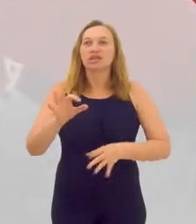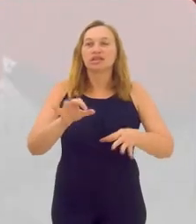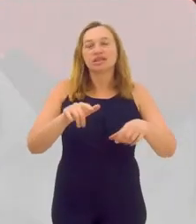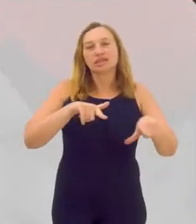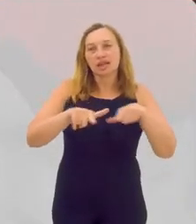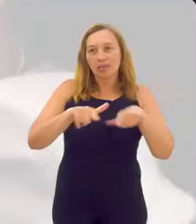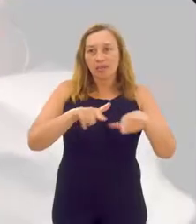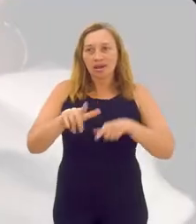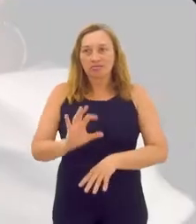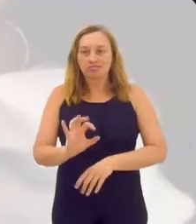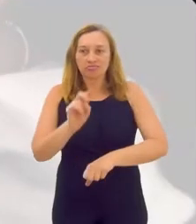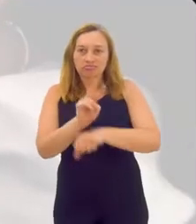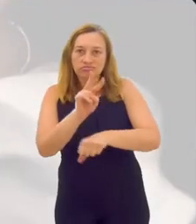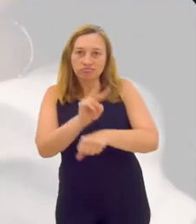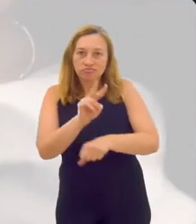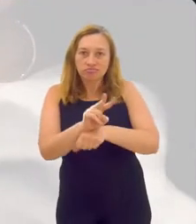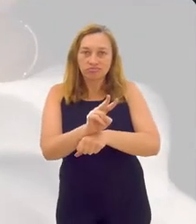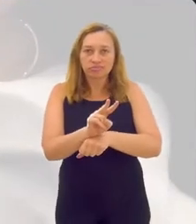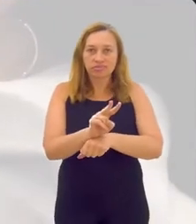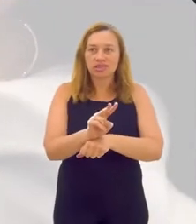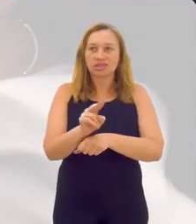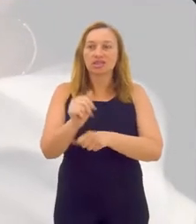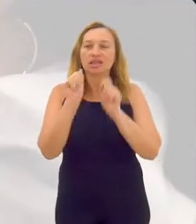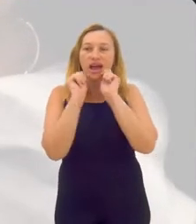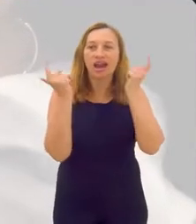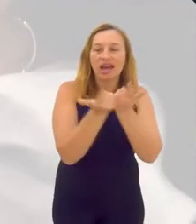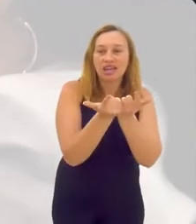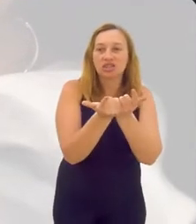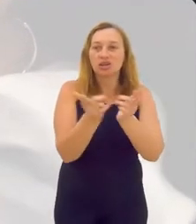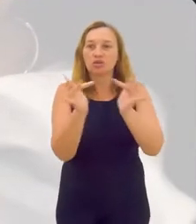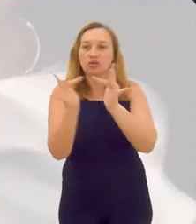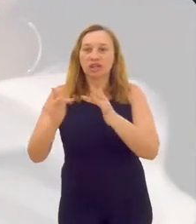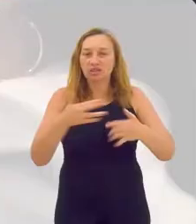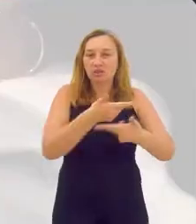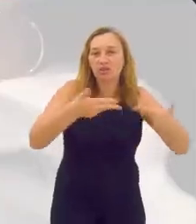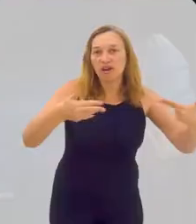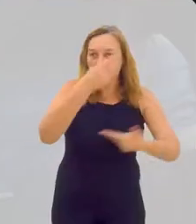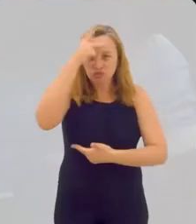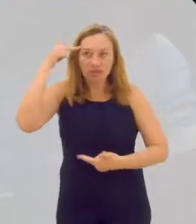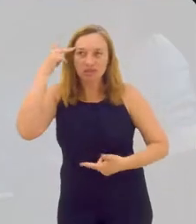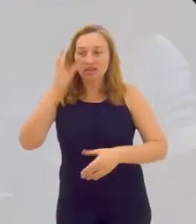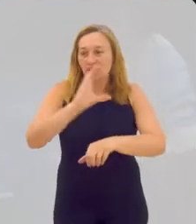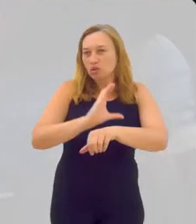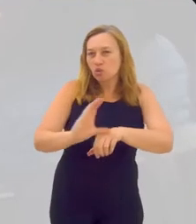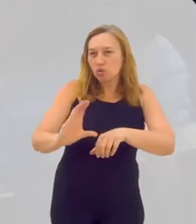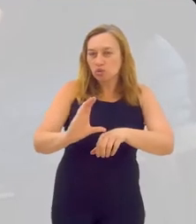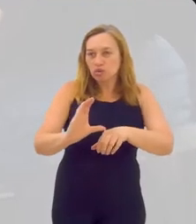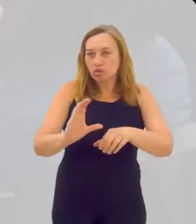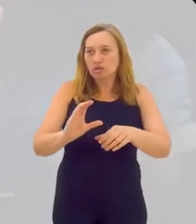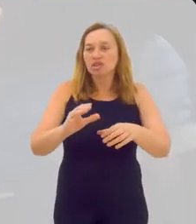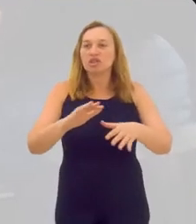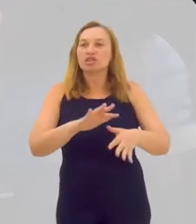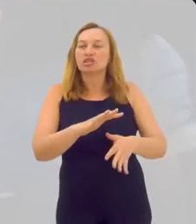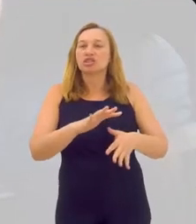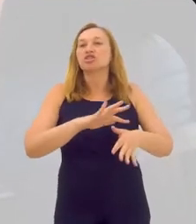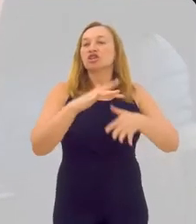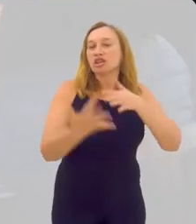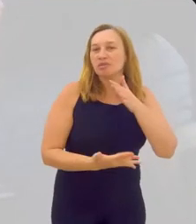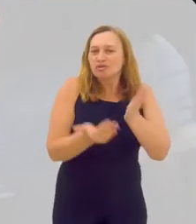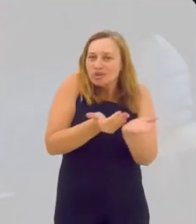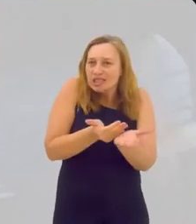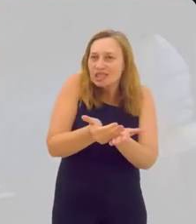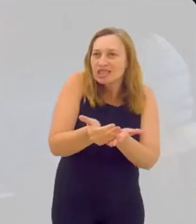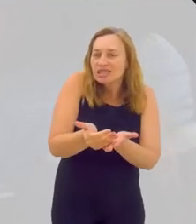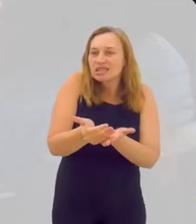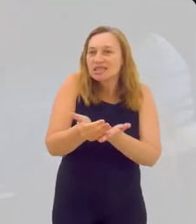segurança da alerja, tem contato com centenas de pessoas diariamente Está no curso de Libras desde o início